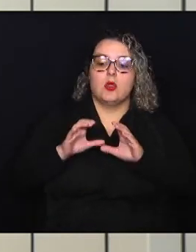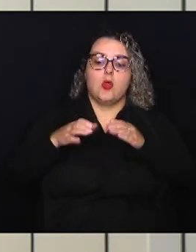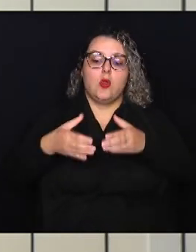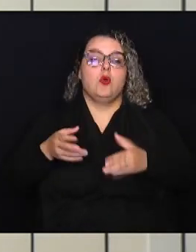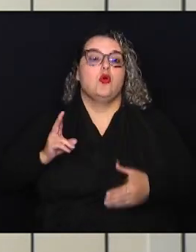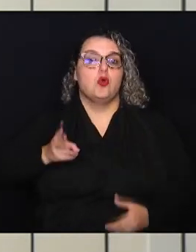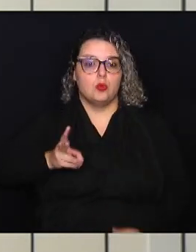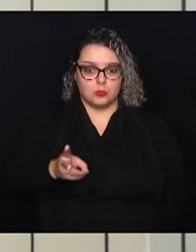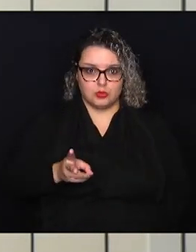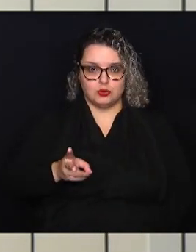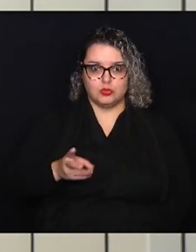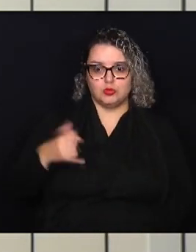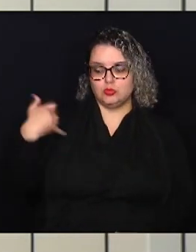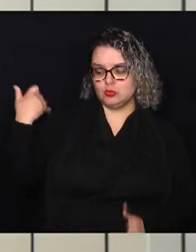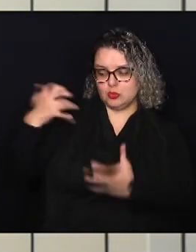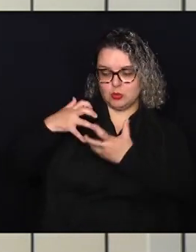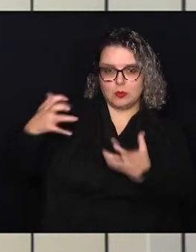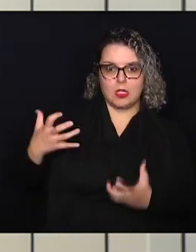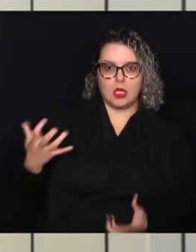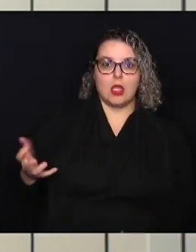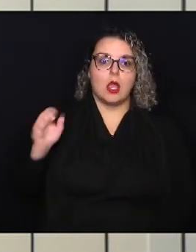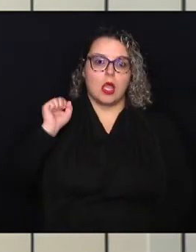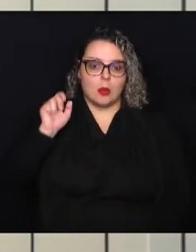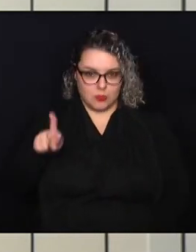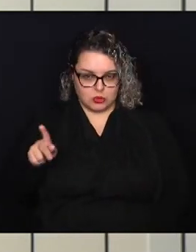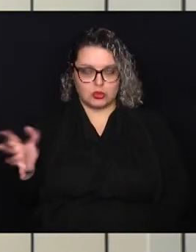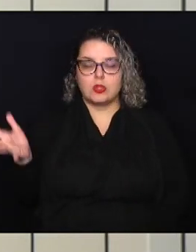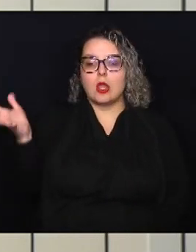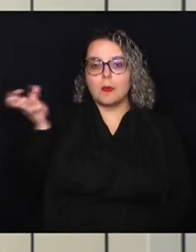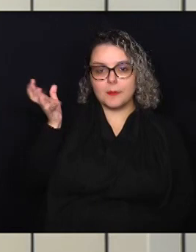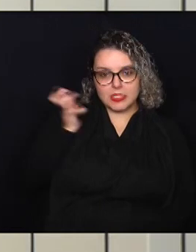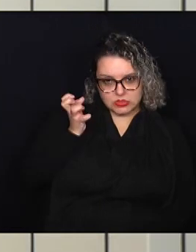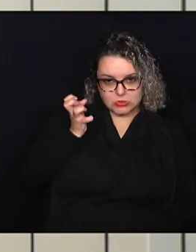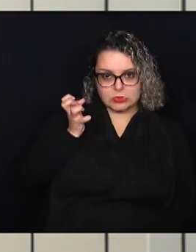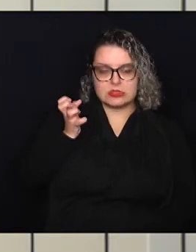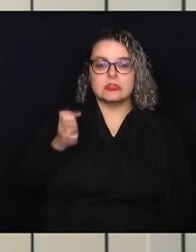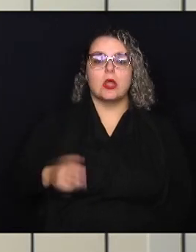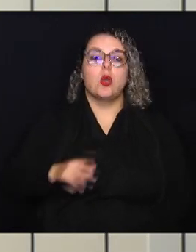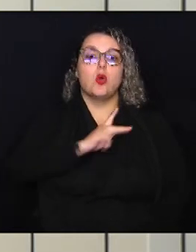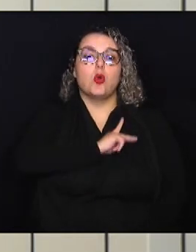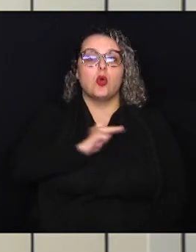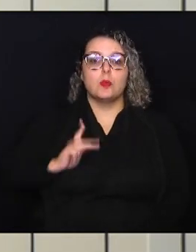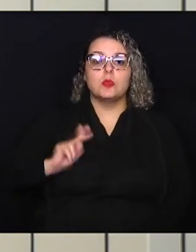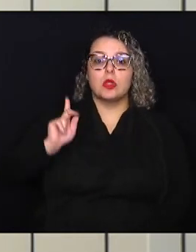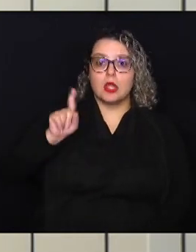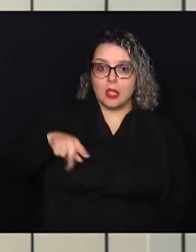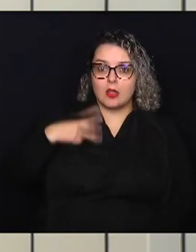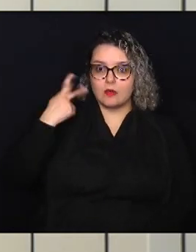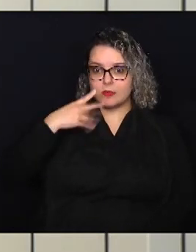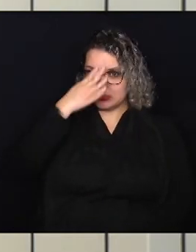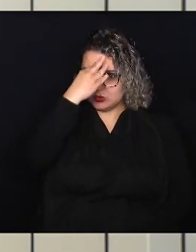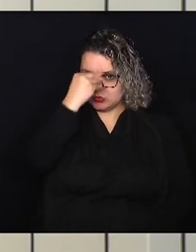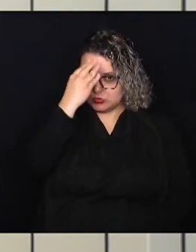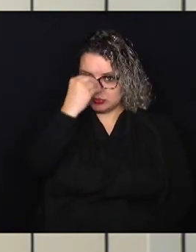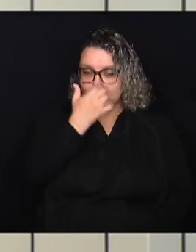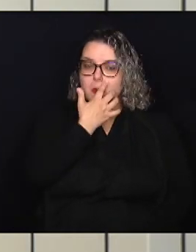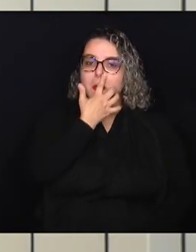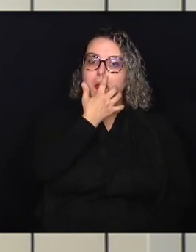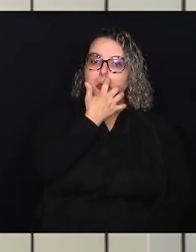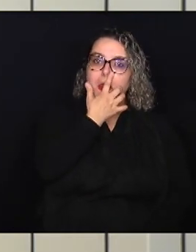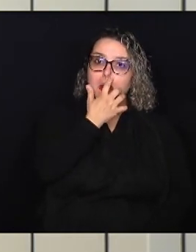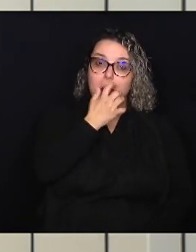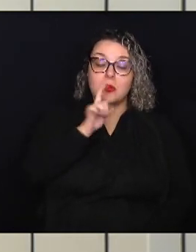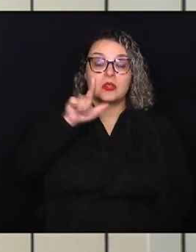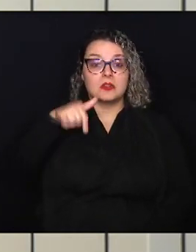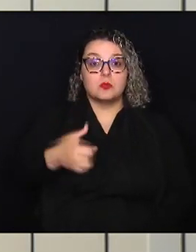permanente dos idosos aposentados e pensionistas o presidente é o vereador Jair da farmácia e